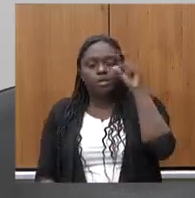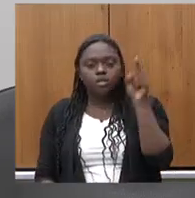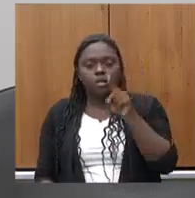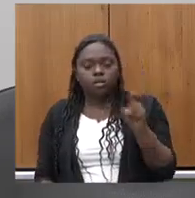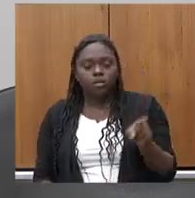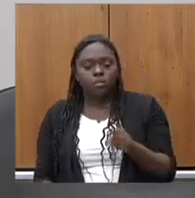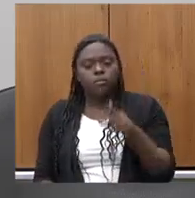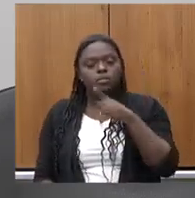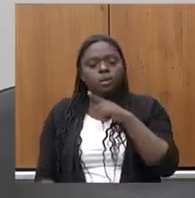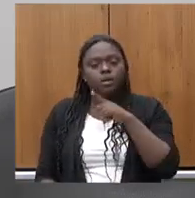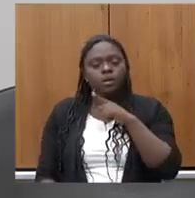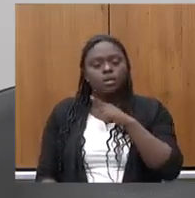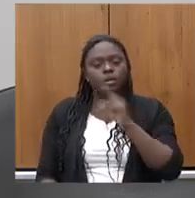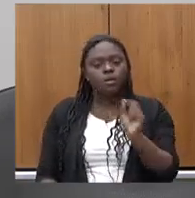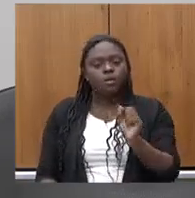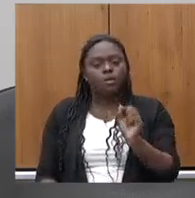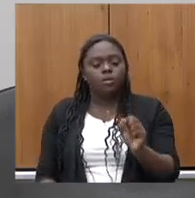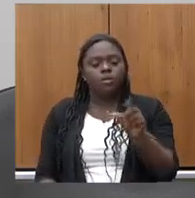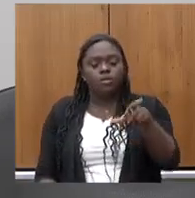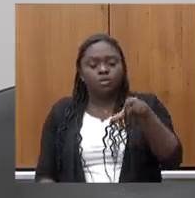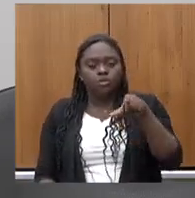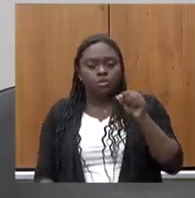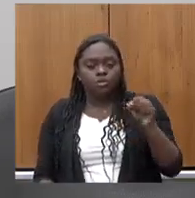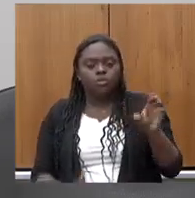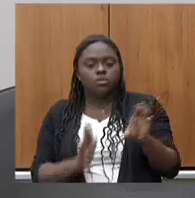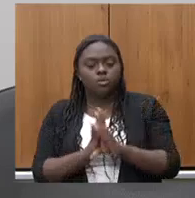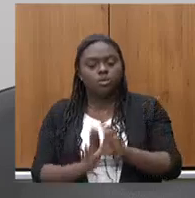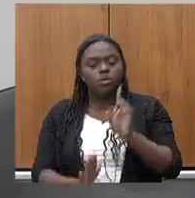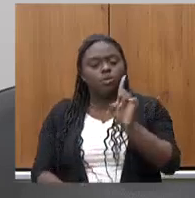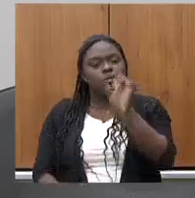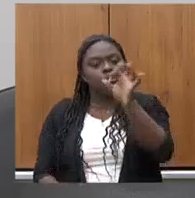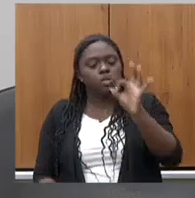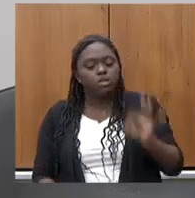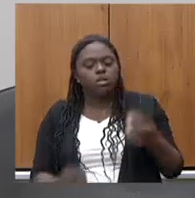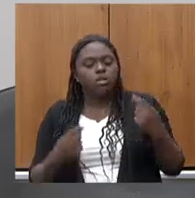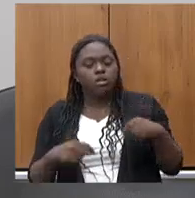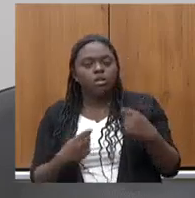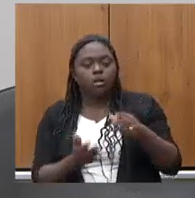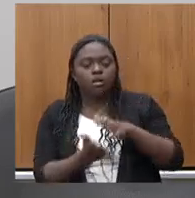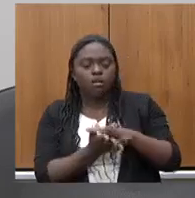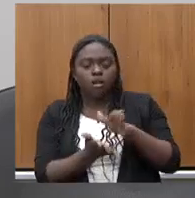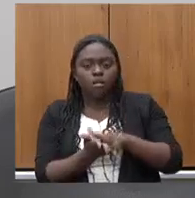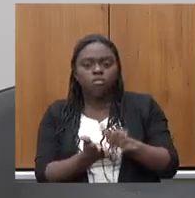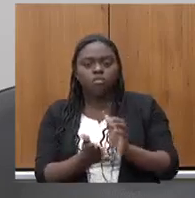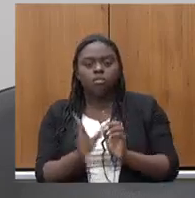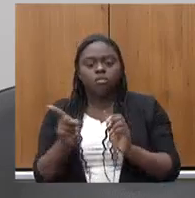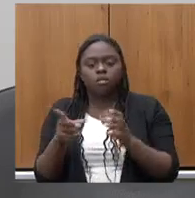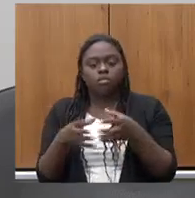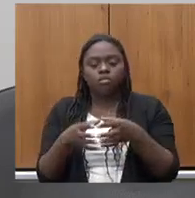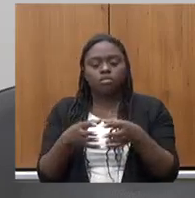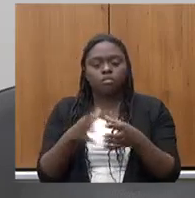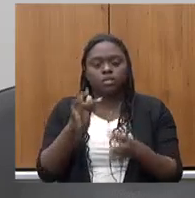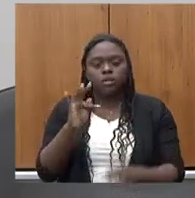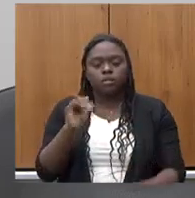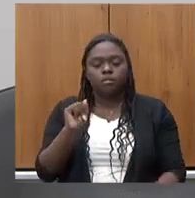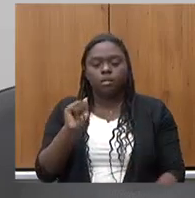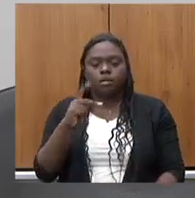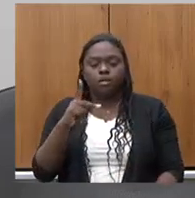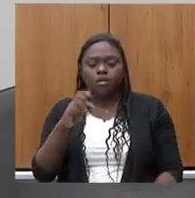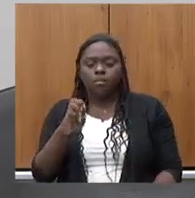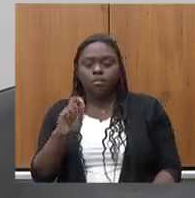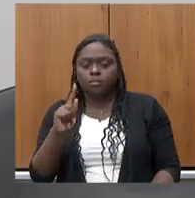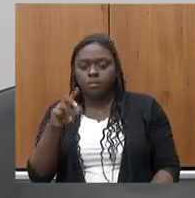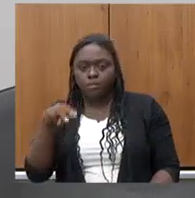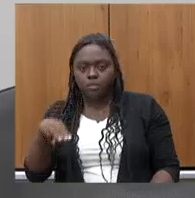determinação constitucional de que 1% tem que ser investido na FAPMIG 1% da receita e o que